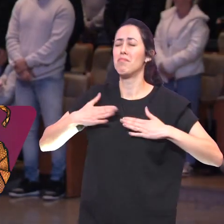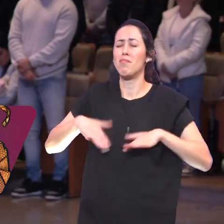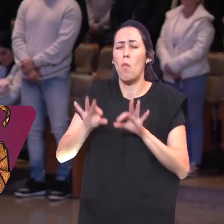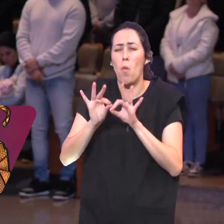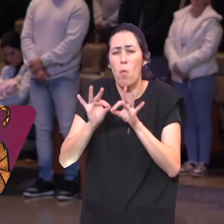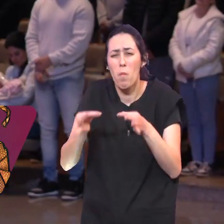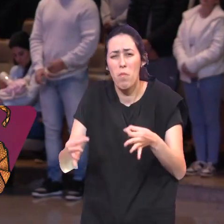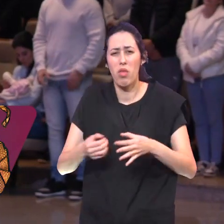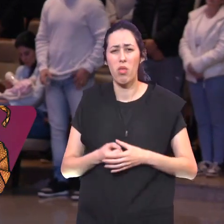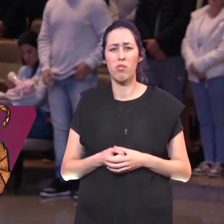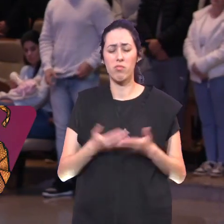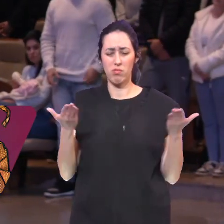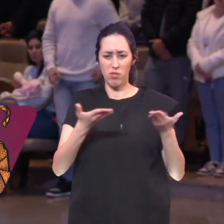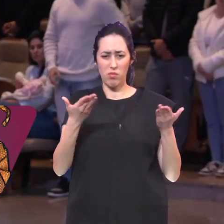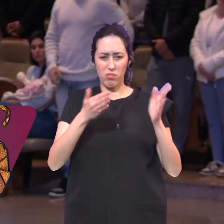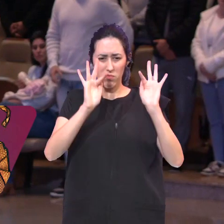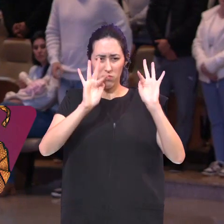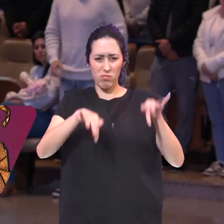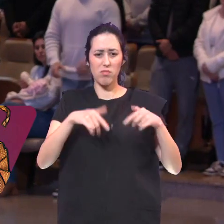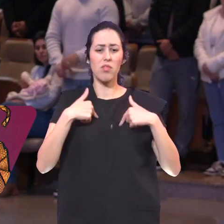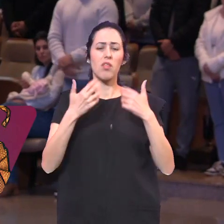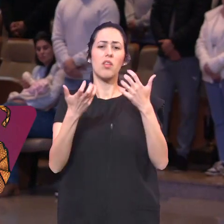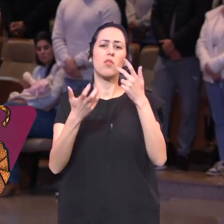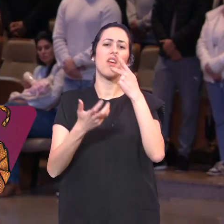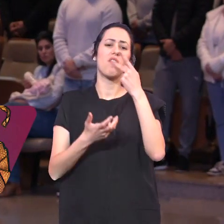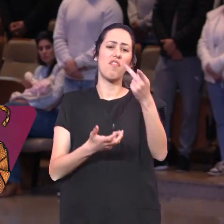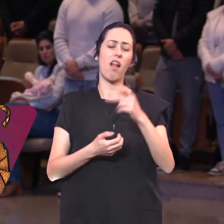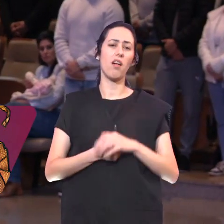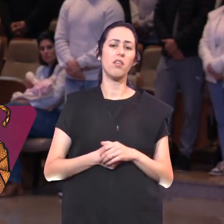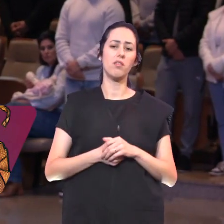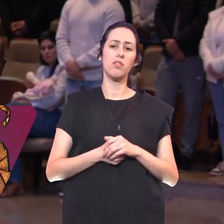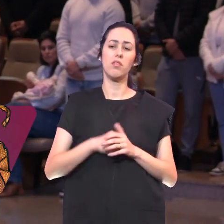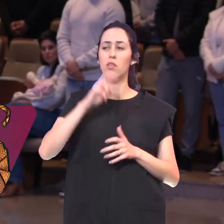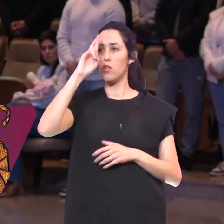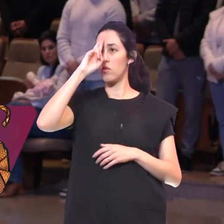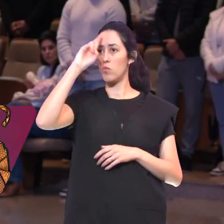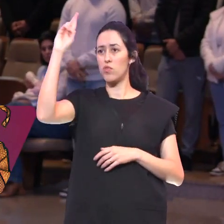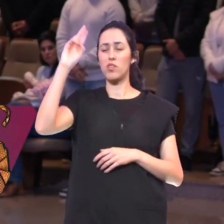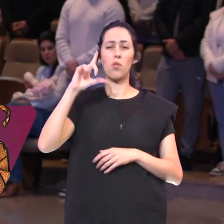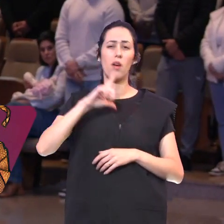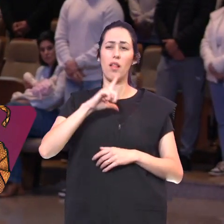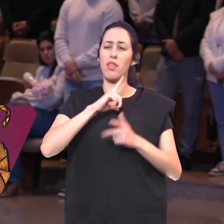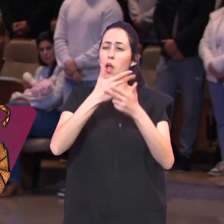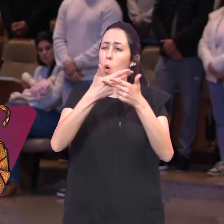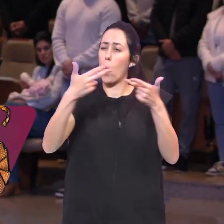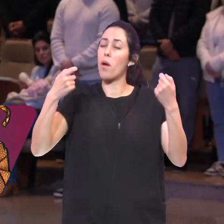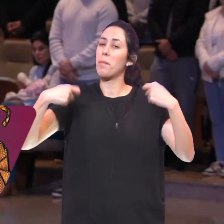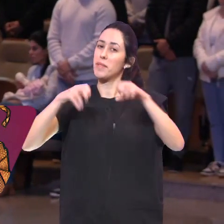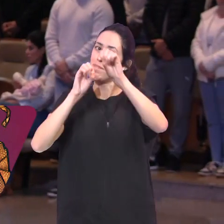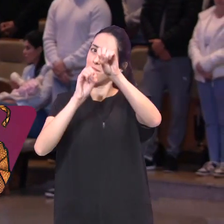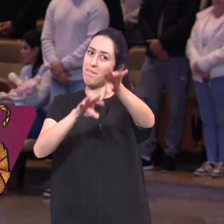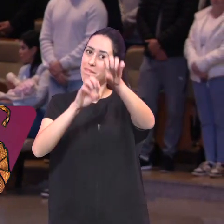Dizendo O Senhor Tem coisas Também Para te ensinar